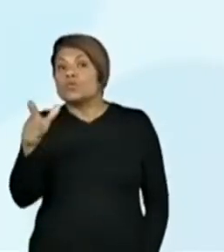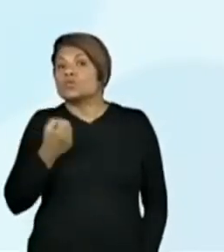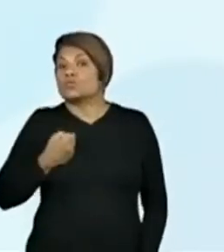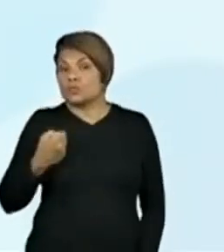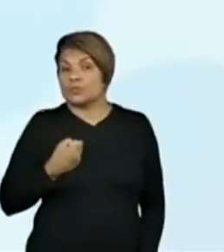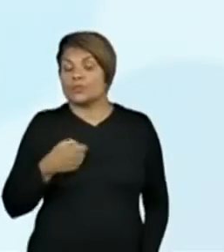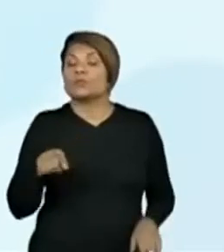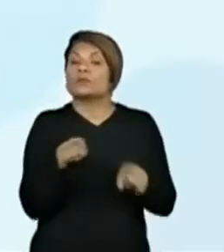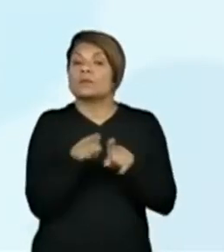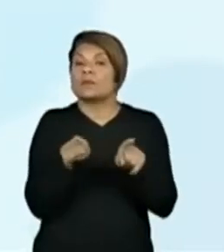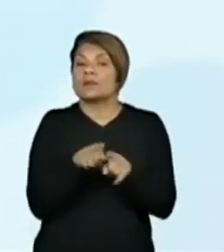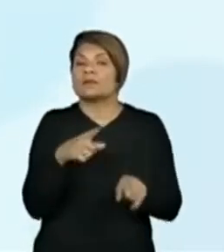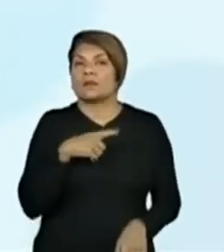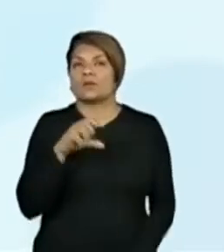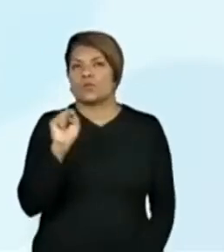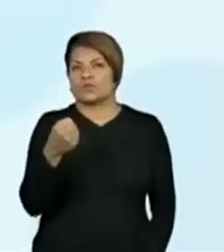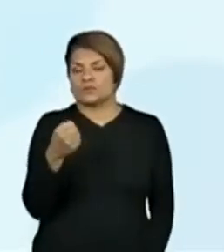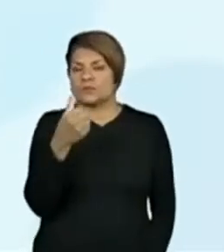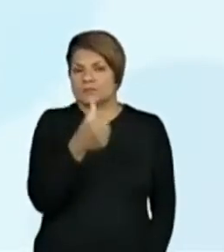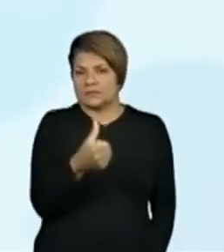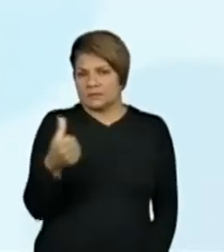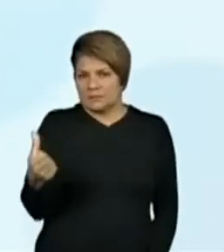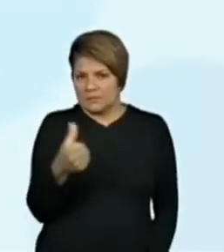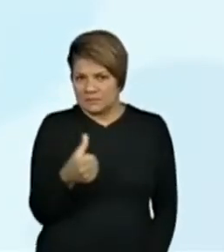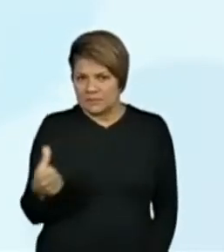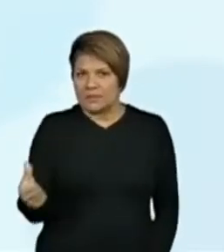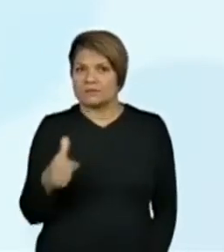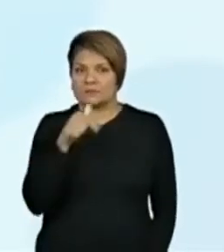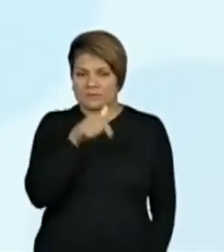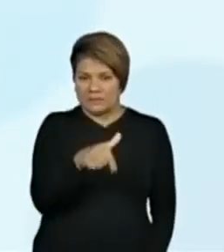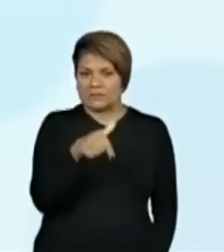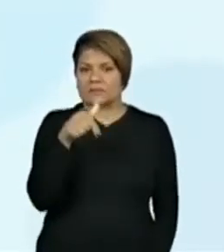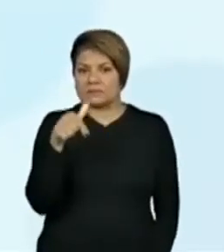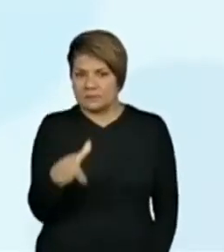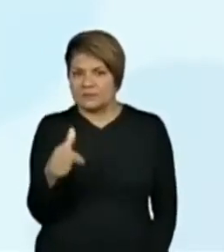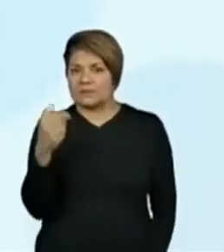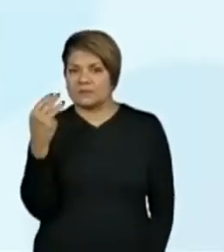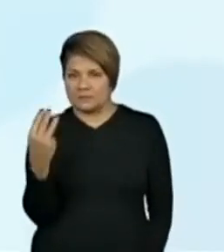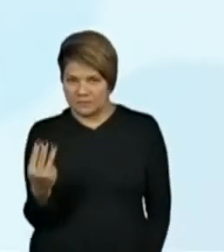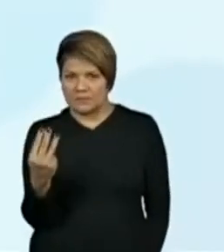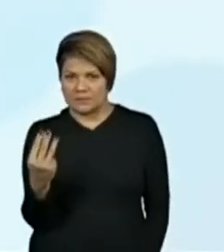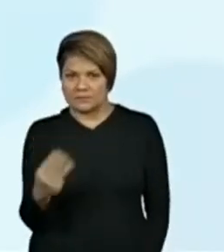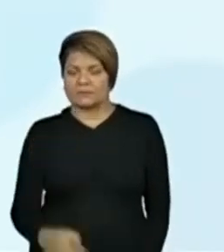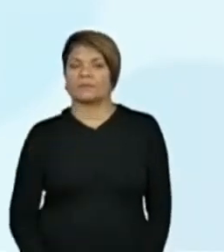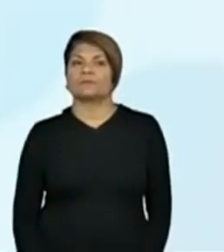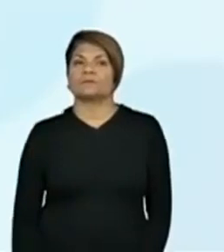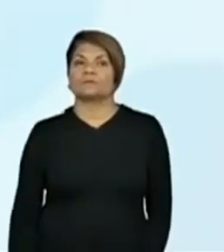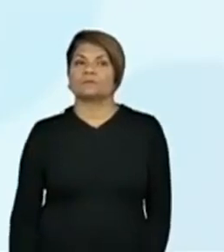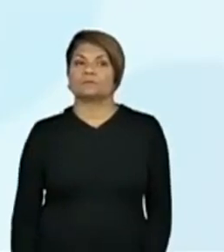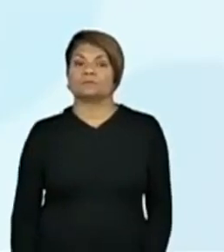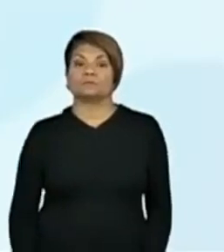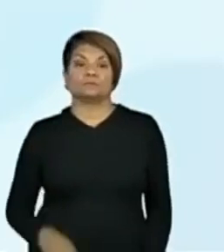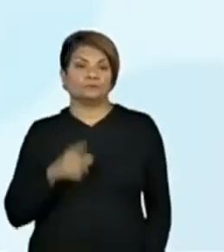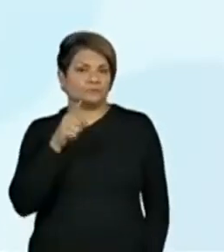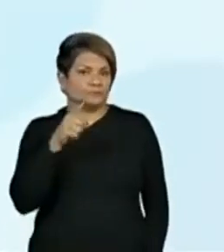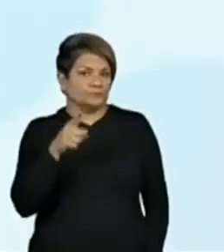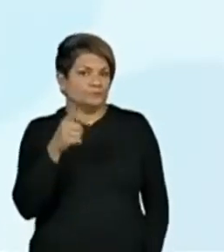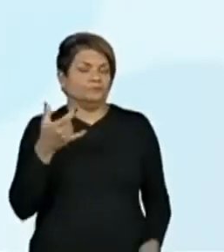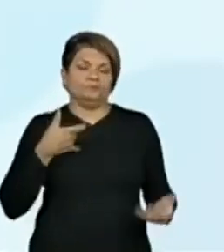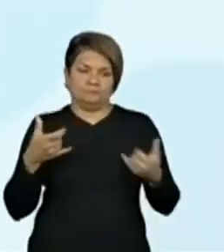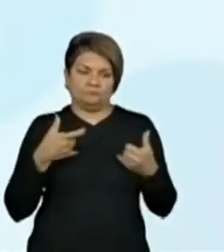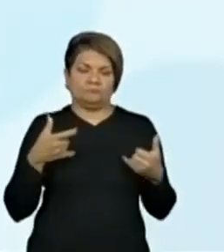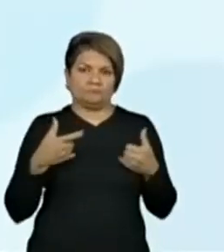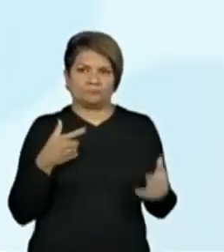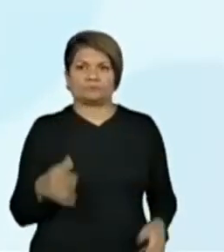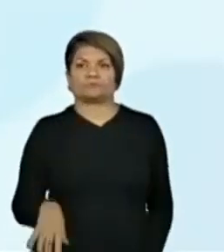falou aí do 866 e do 773. Vocês falaram para mim